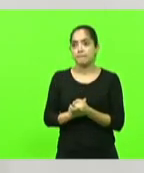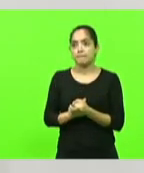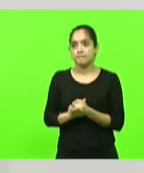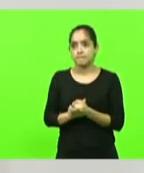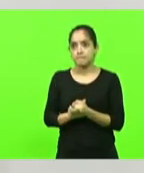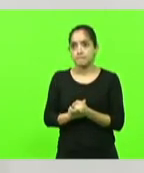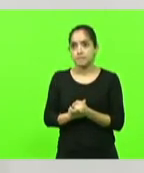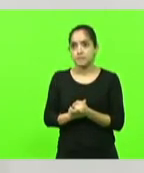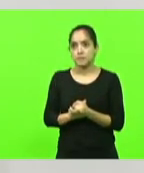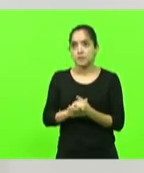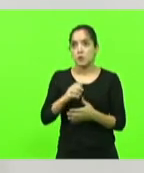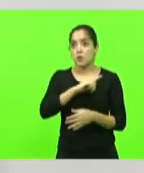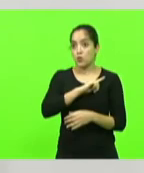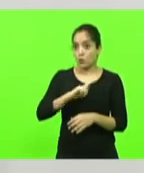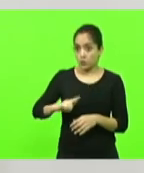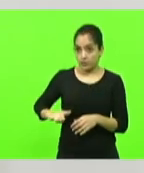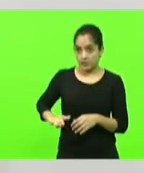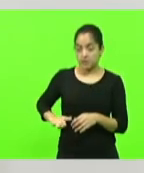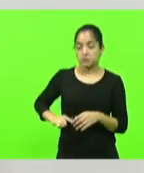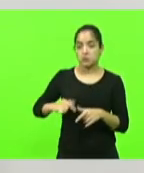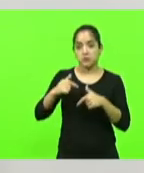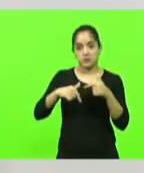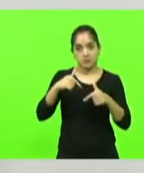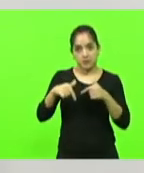o governador está fazendo bem o trabalho dele